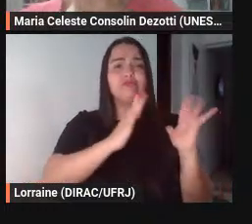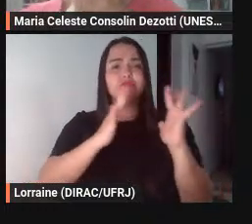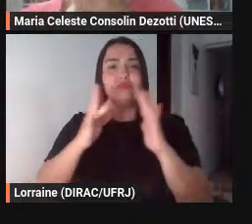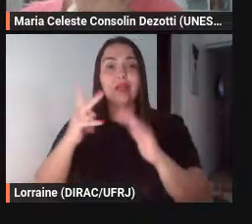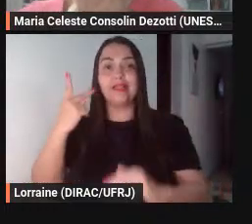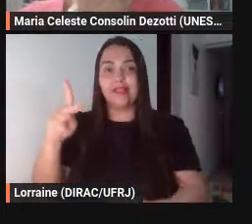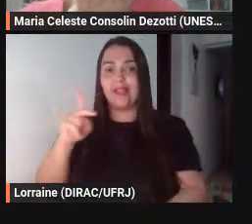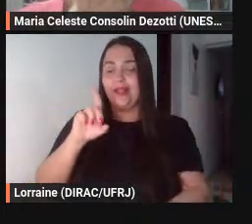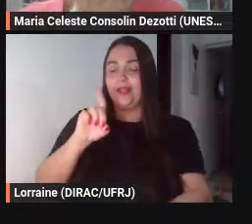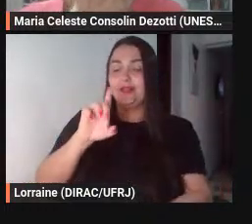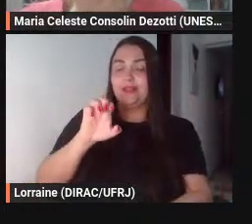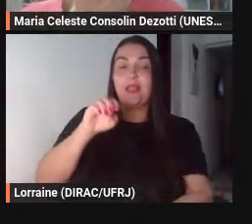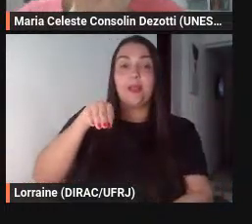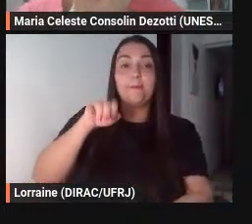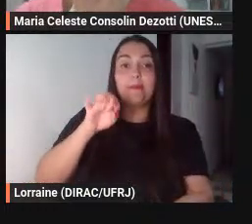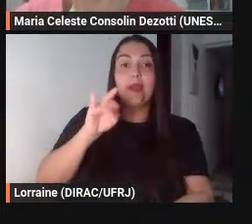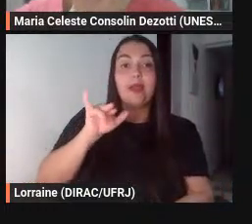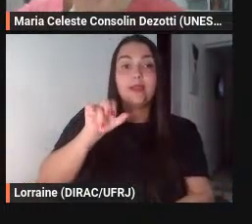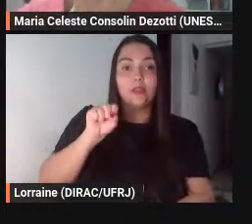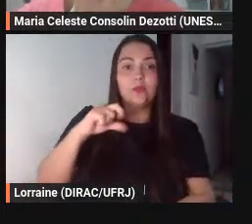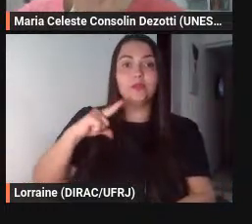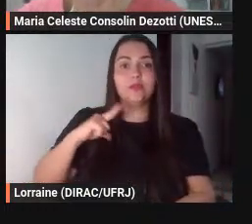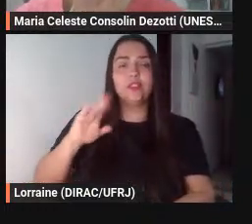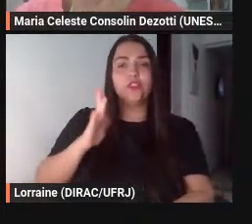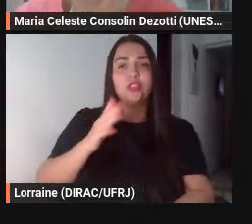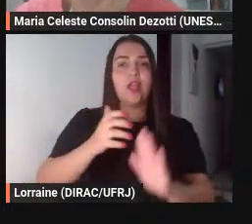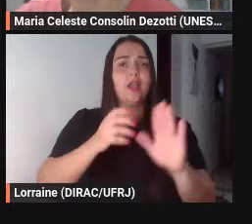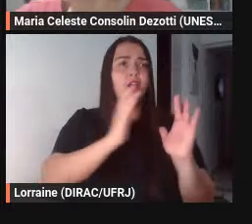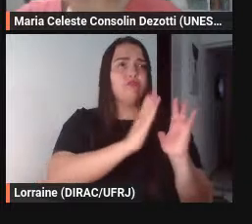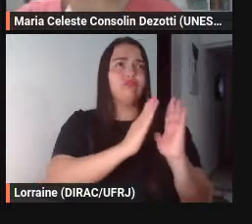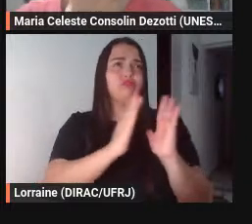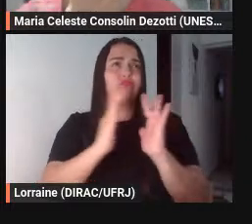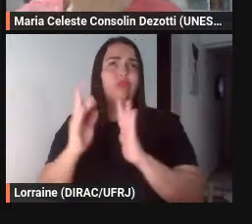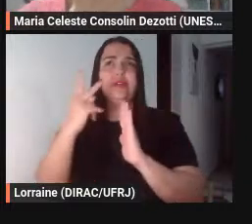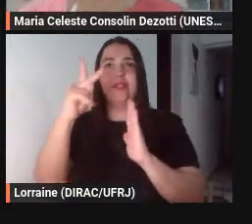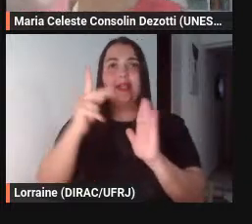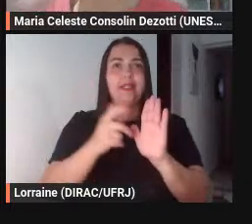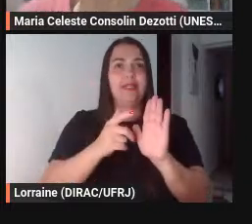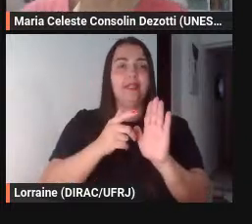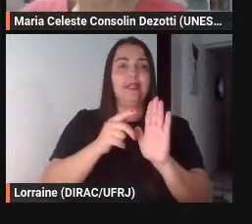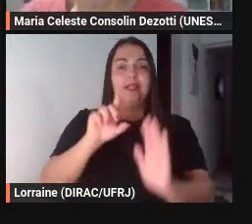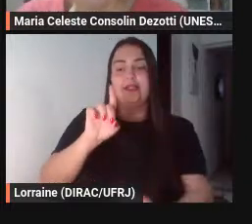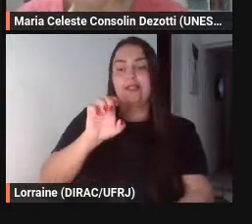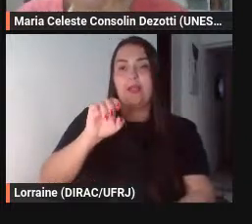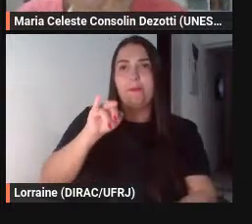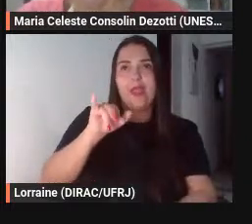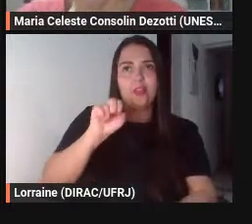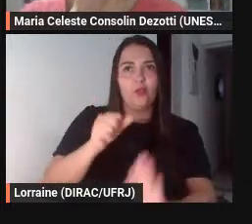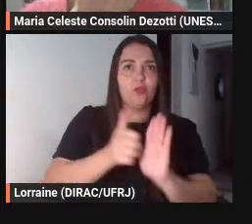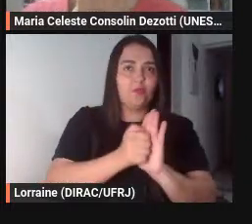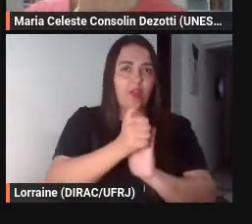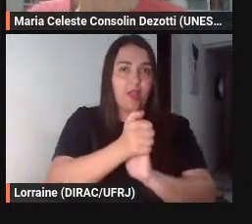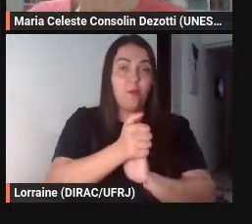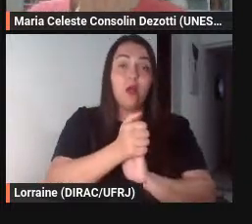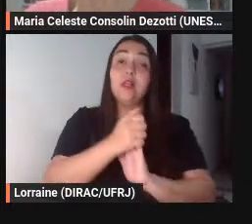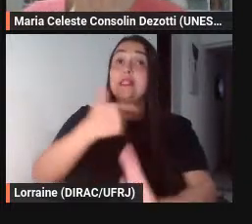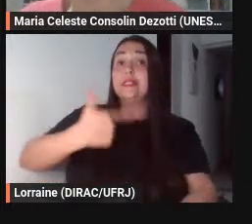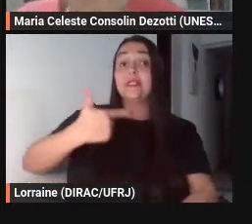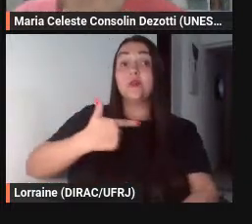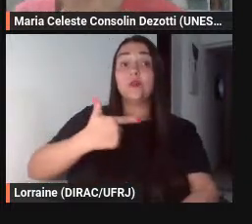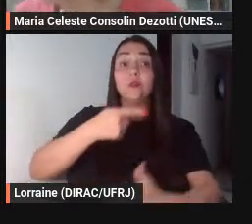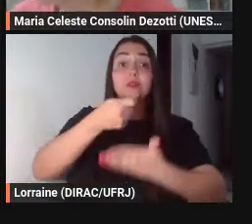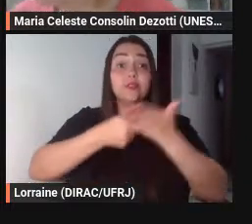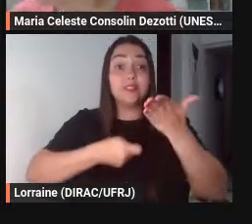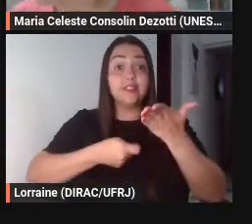é nesse momento que a fábula recebe um segundo texto um texto